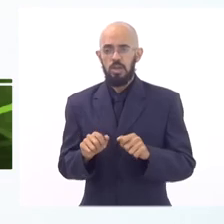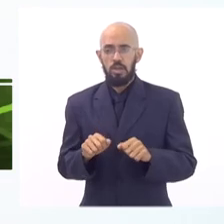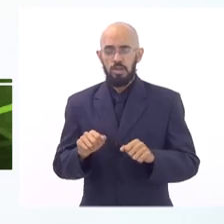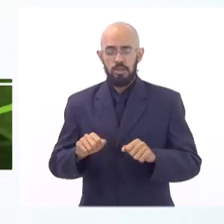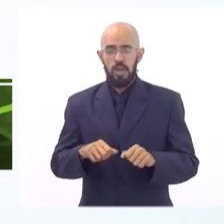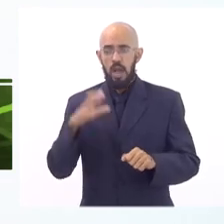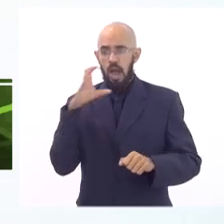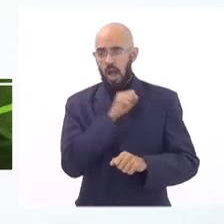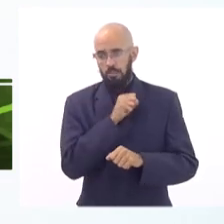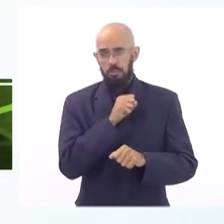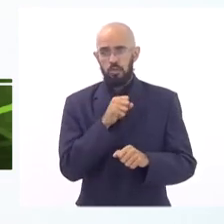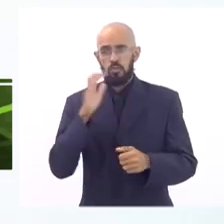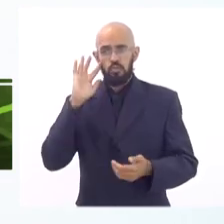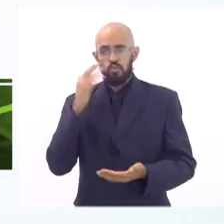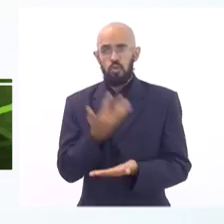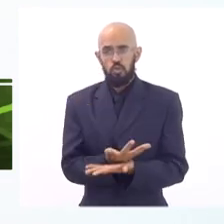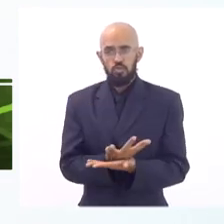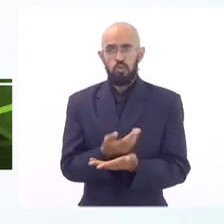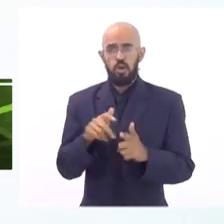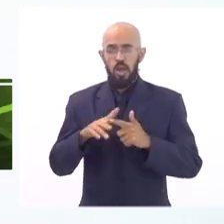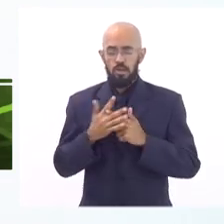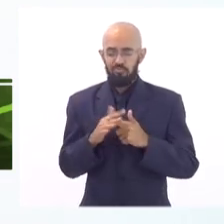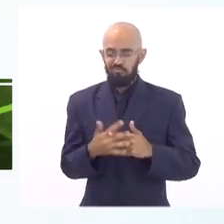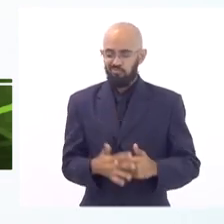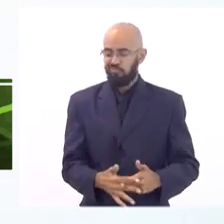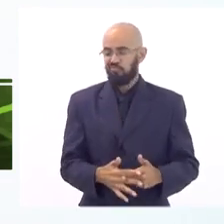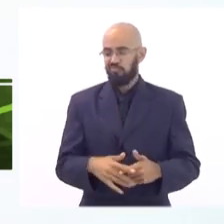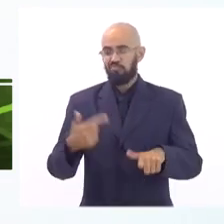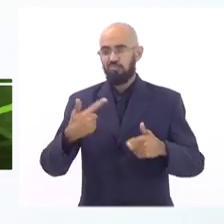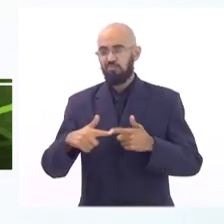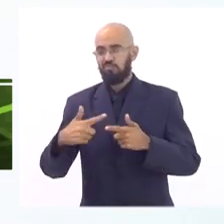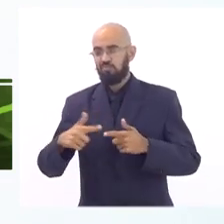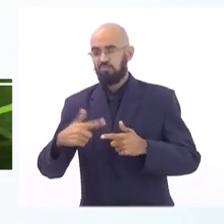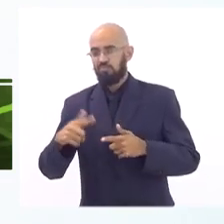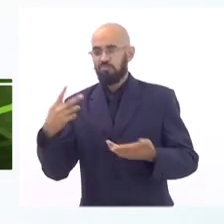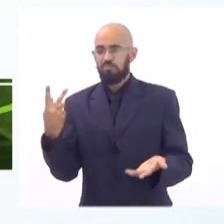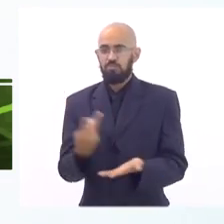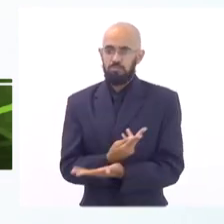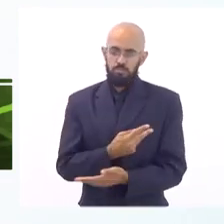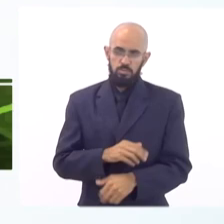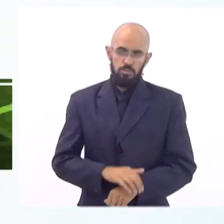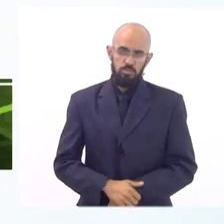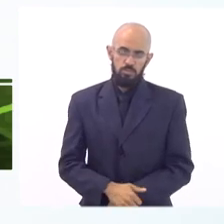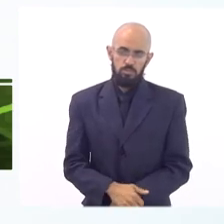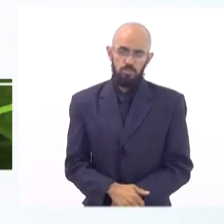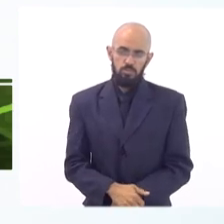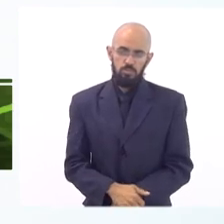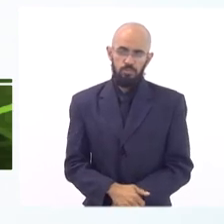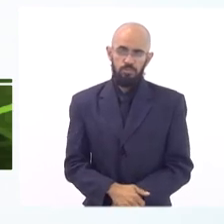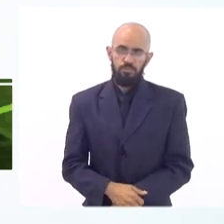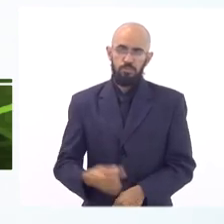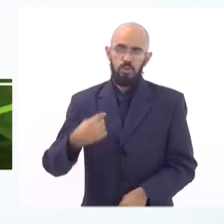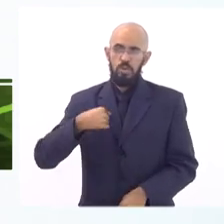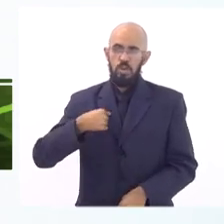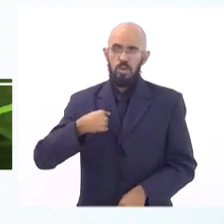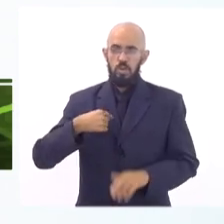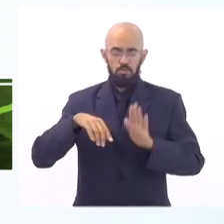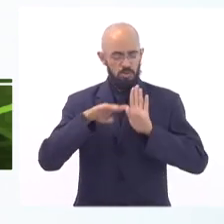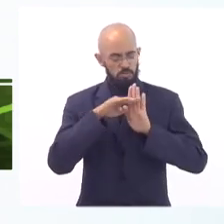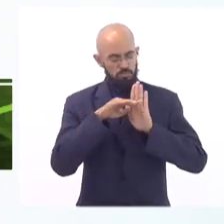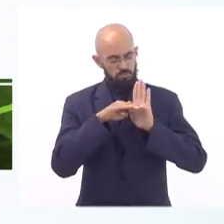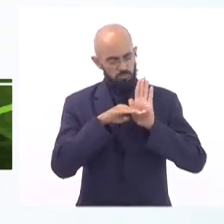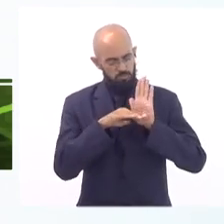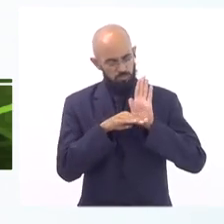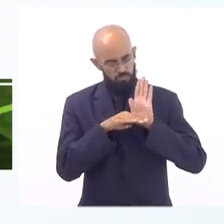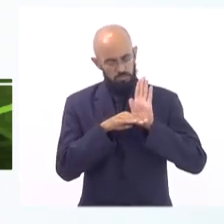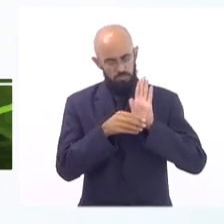agilidade em tomar medidas que corrijam essas situações que a gente está enfrentando Eu pela minha lista que eu recebi